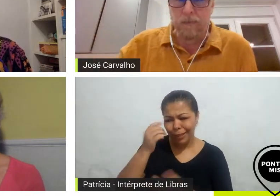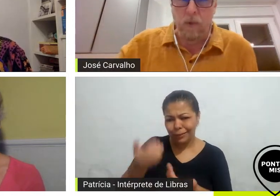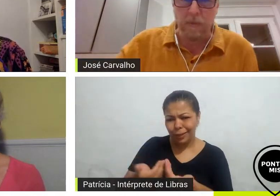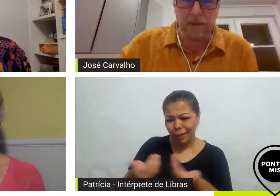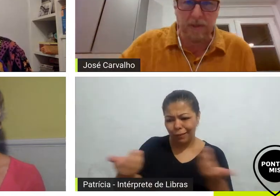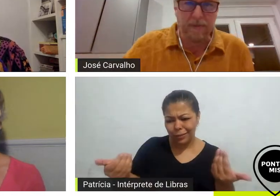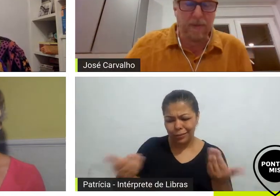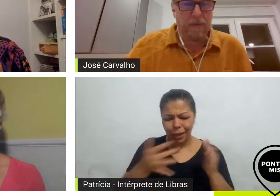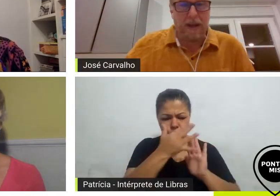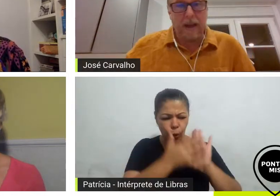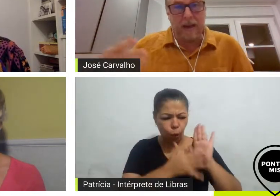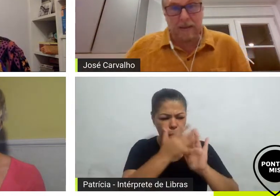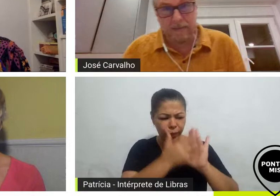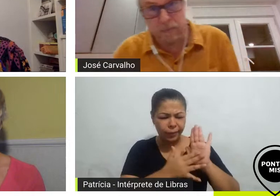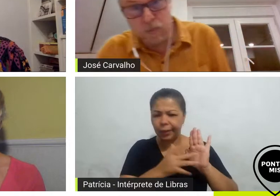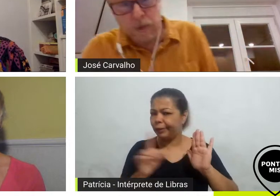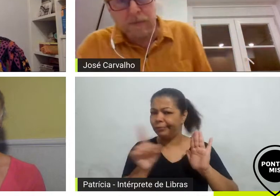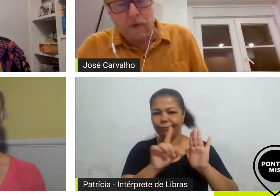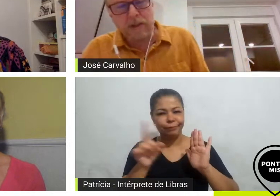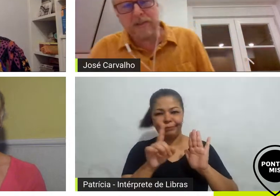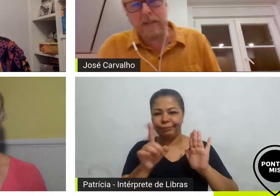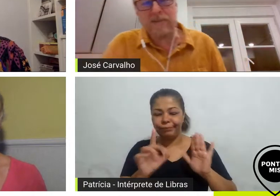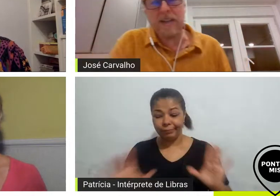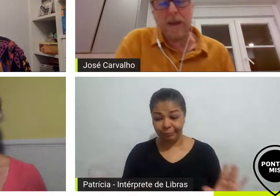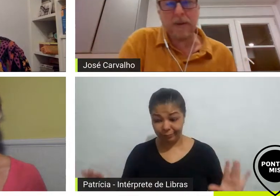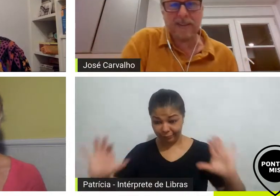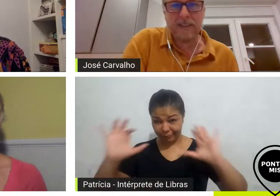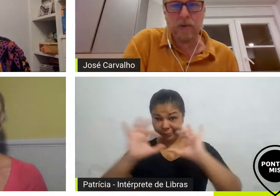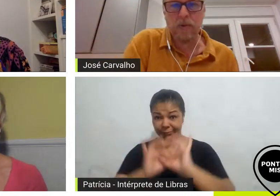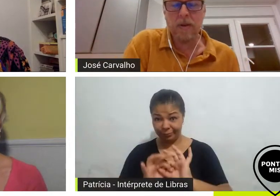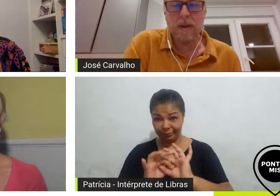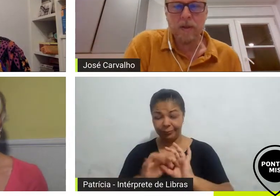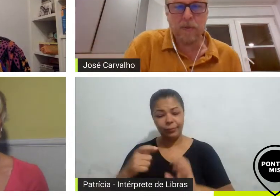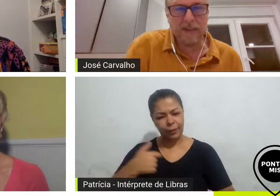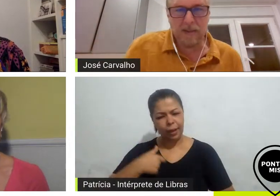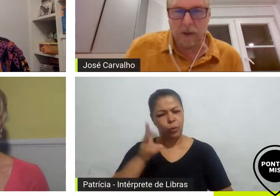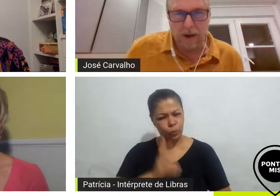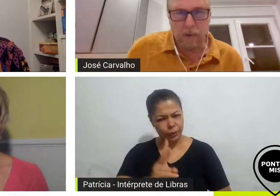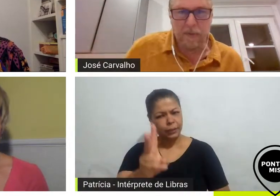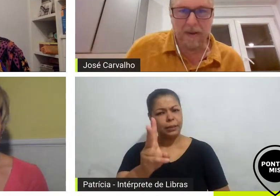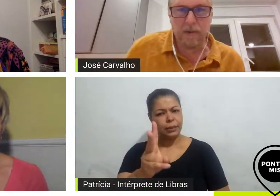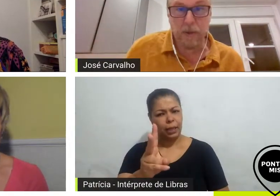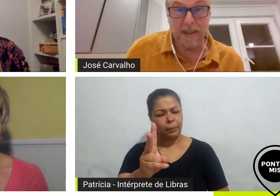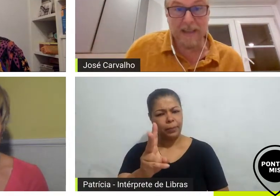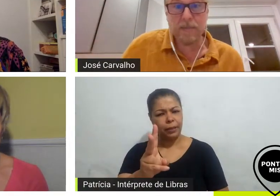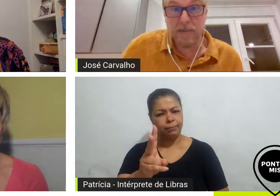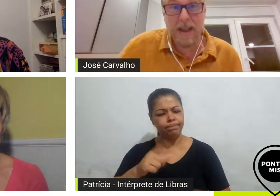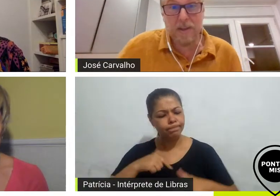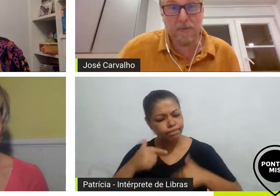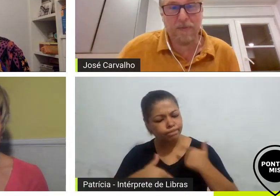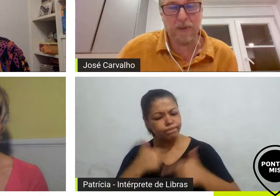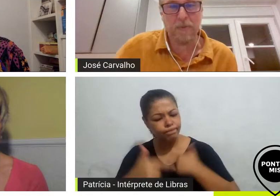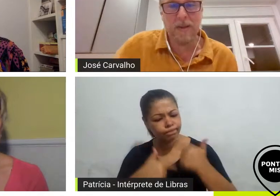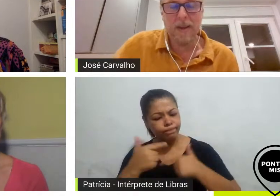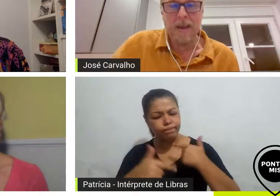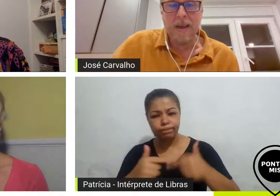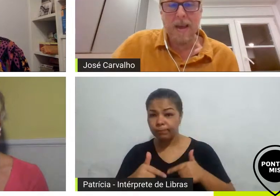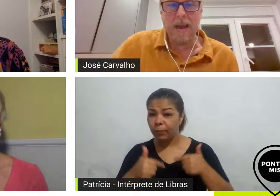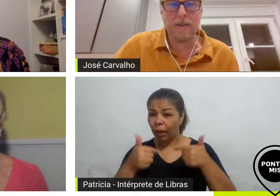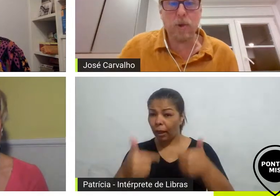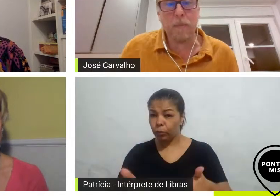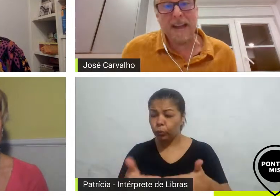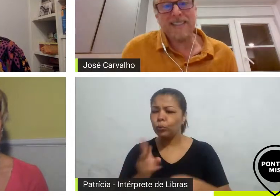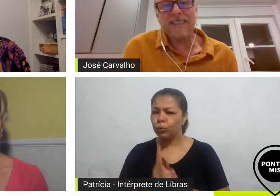eu como tive uma carreira muito forte dentro do cinema se eu estou fazendo agora como eu falei o meu 17º filme